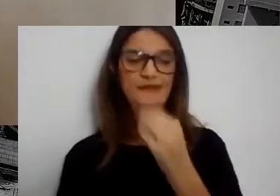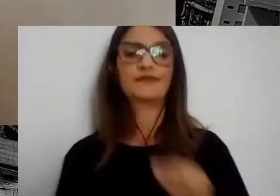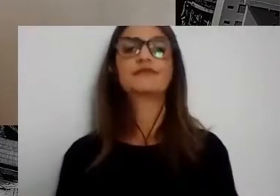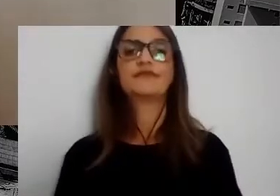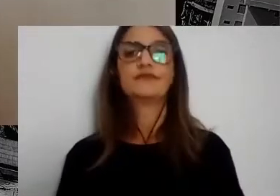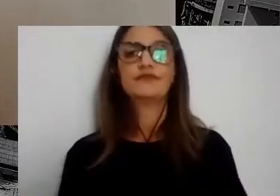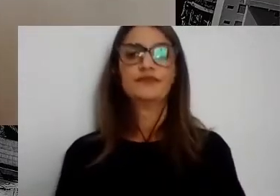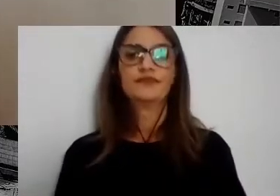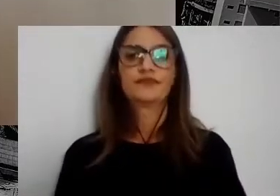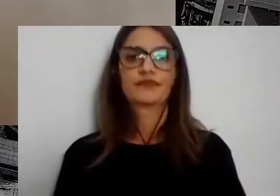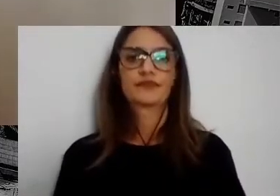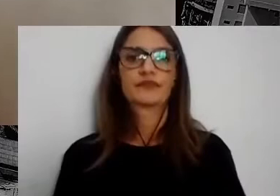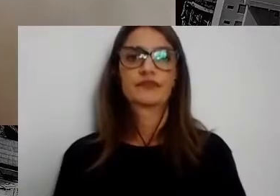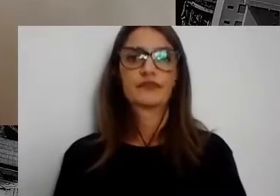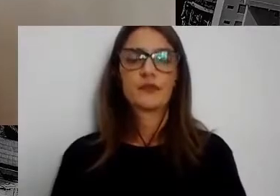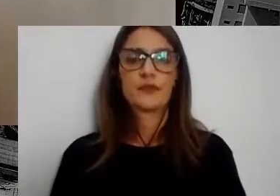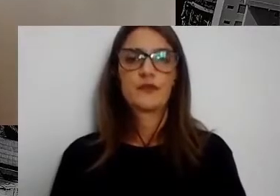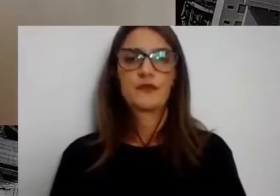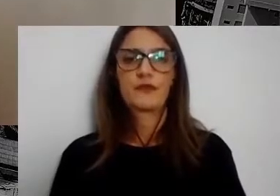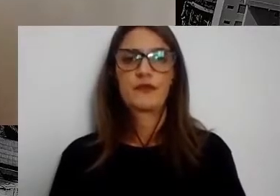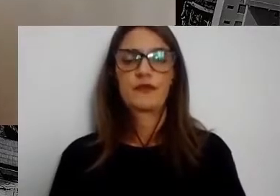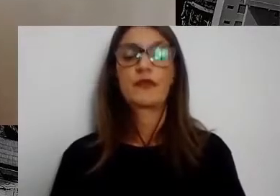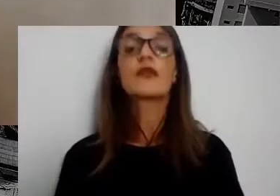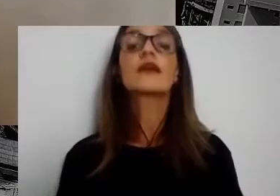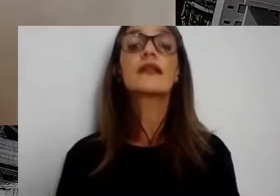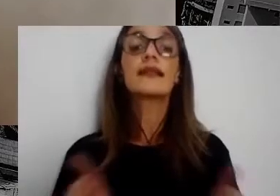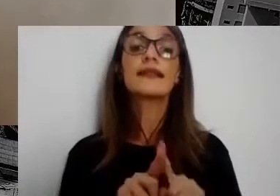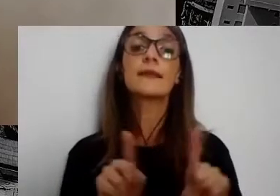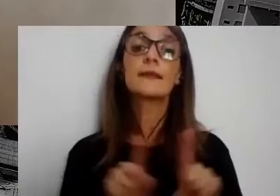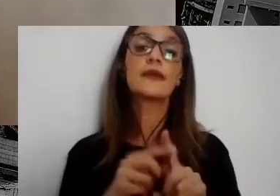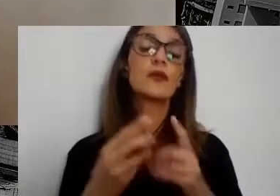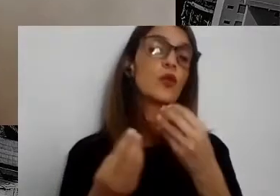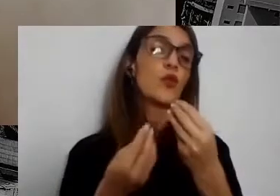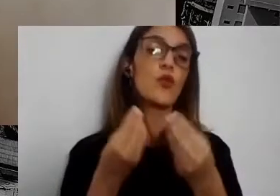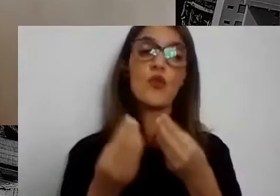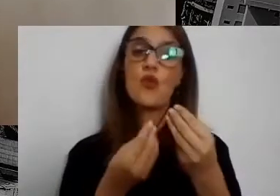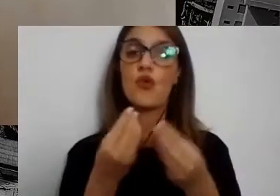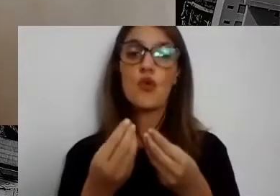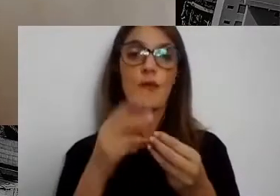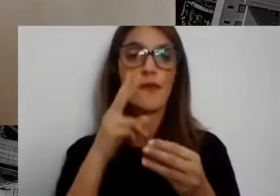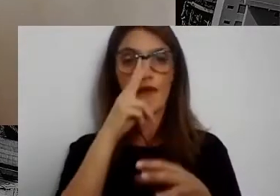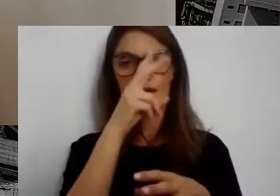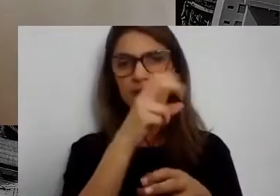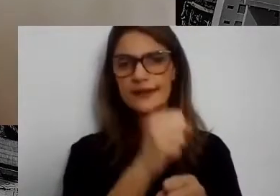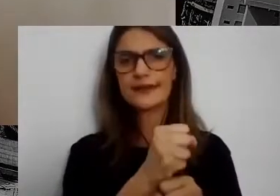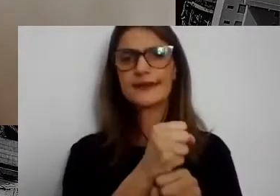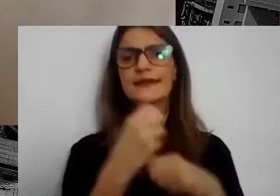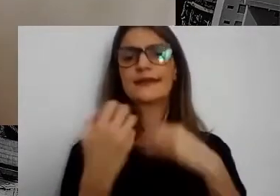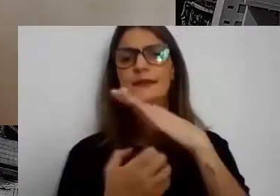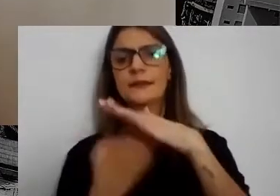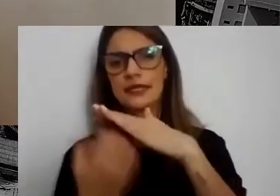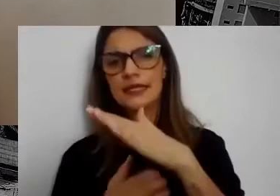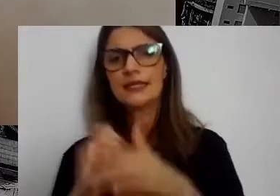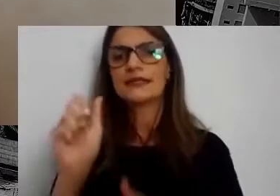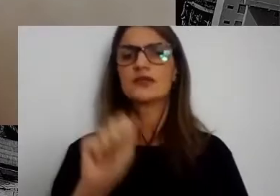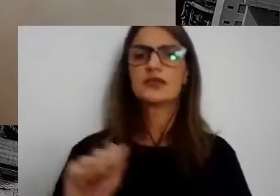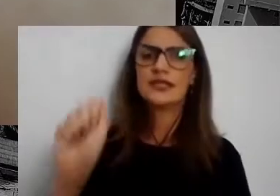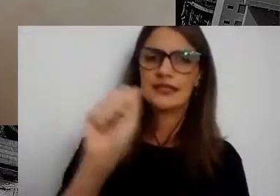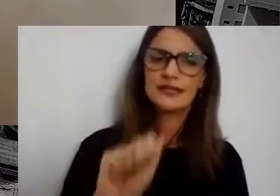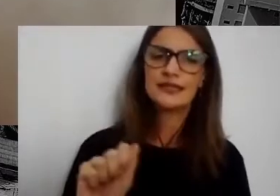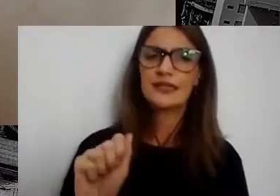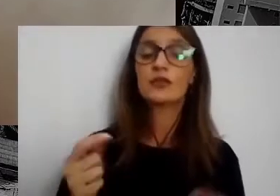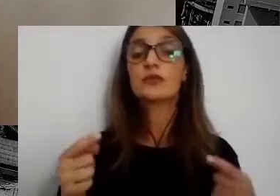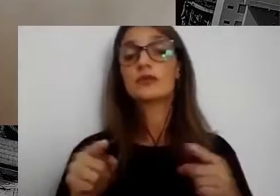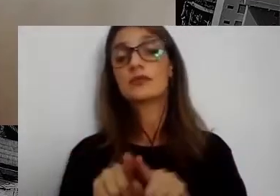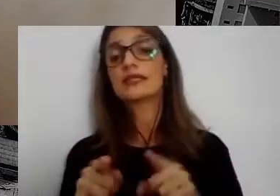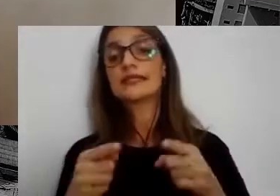Jason apontou. E daí também, como que a gente pode fortalecer cooperativas, associações e as parcerias